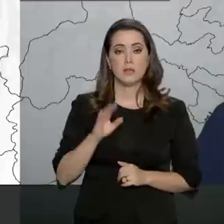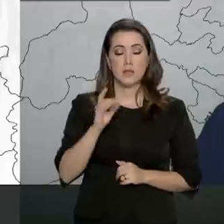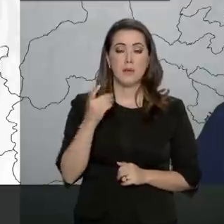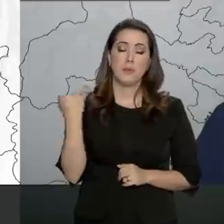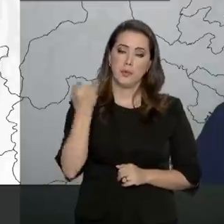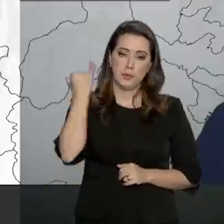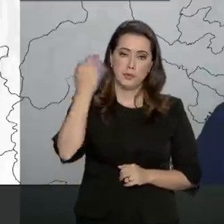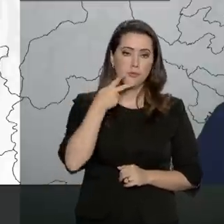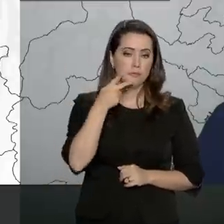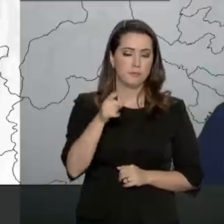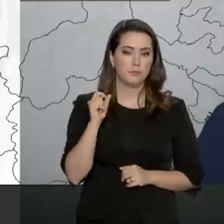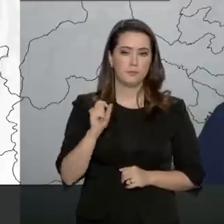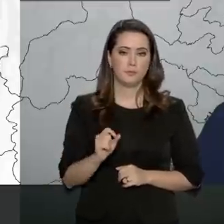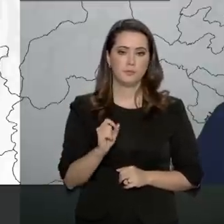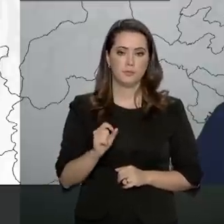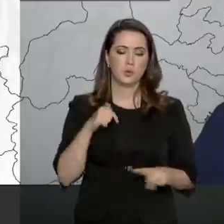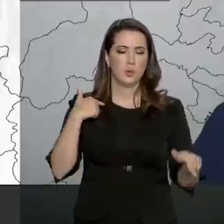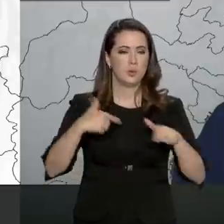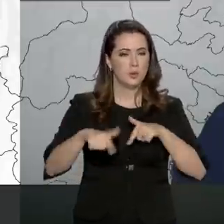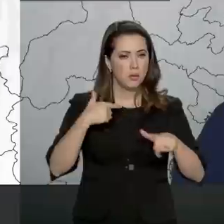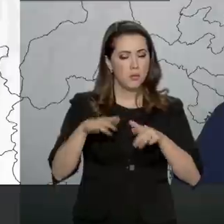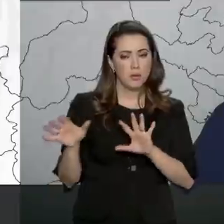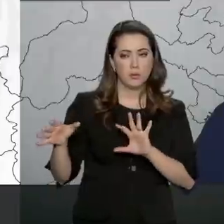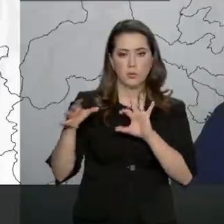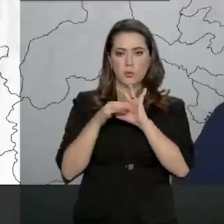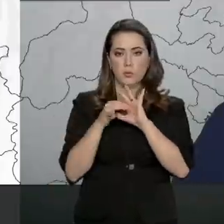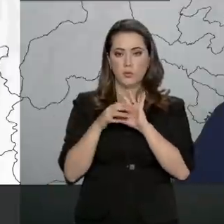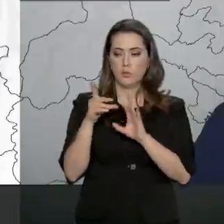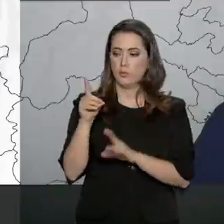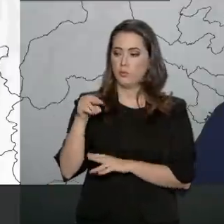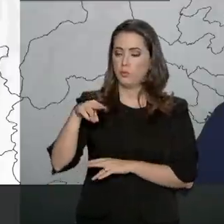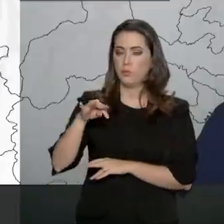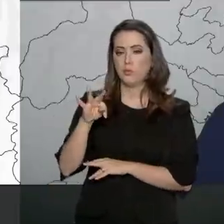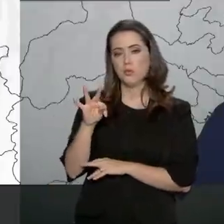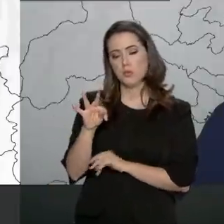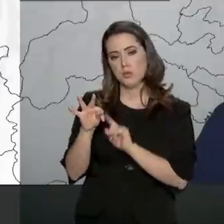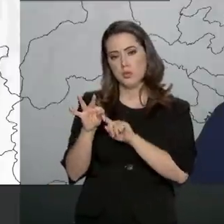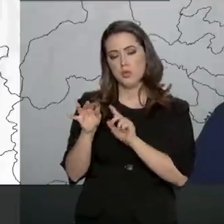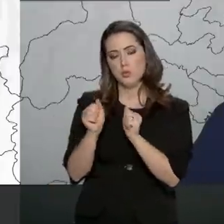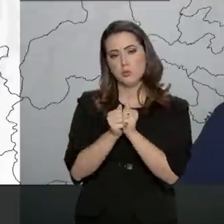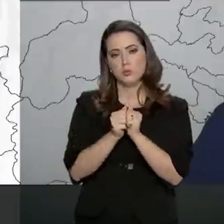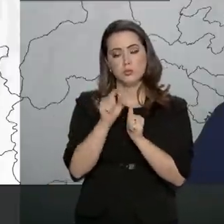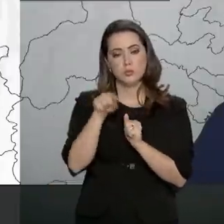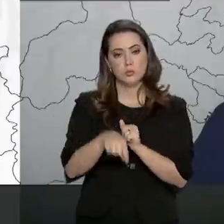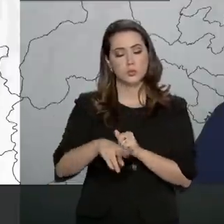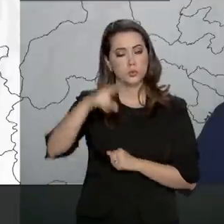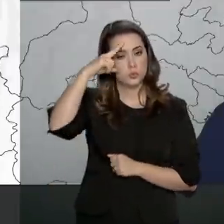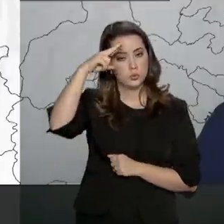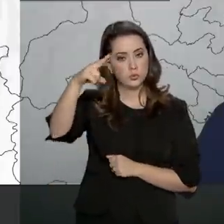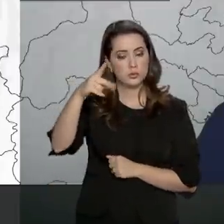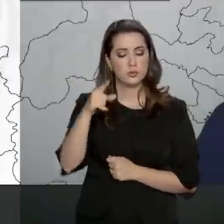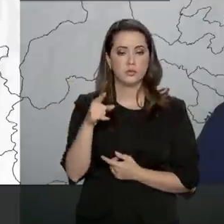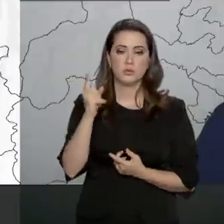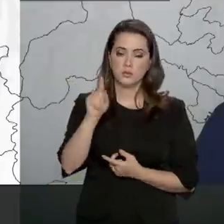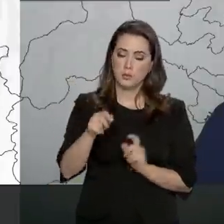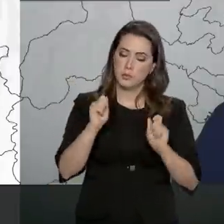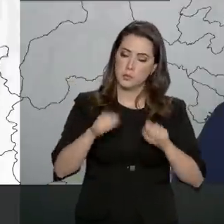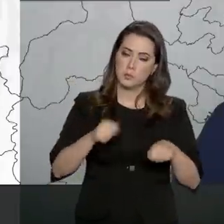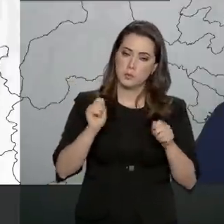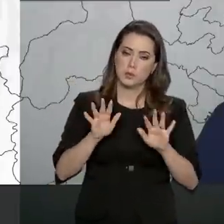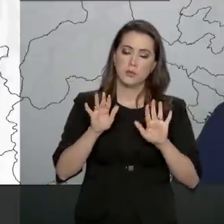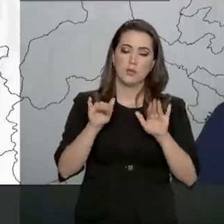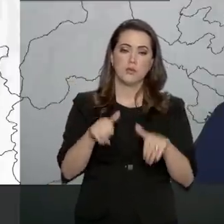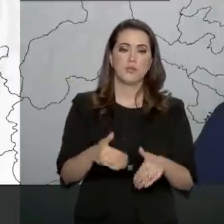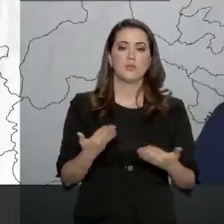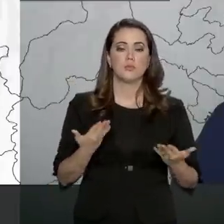destacar que o trabalho em conjunto do DENIT com o Exército vai permitir, ao